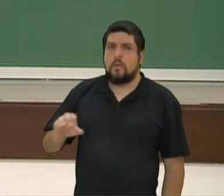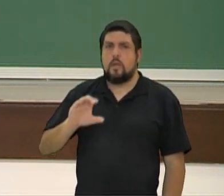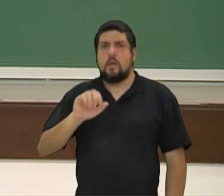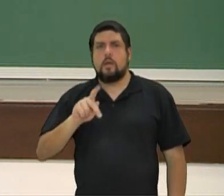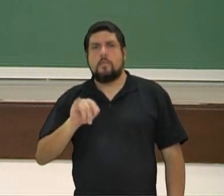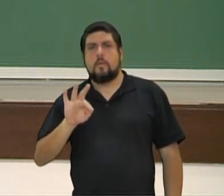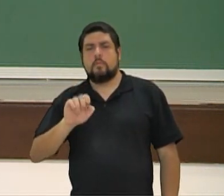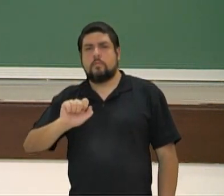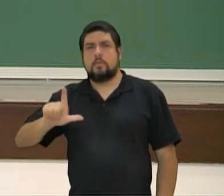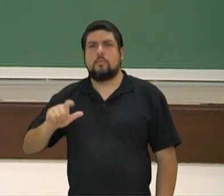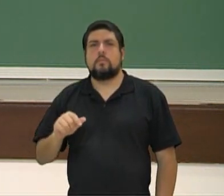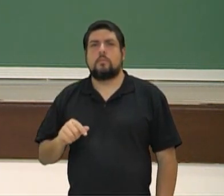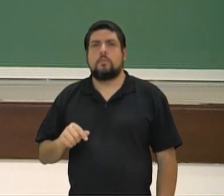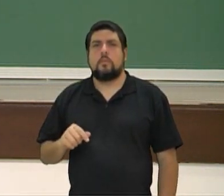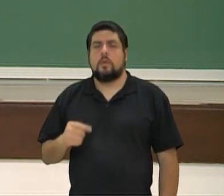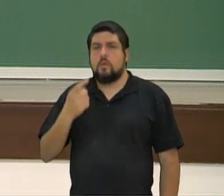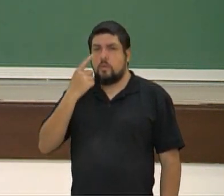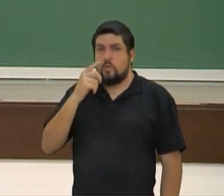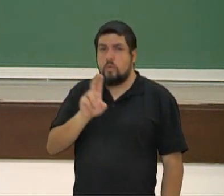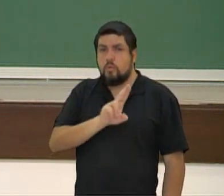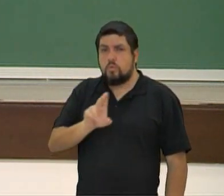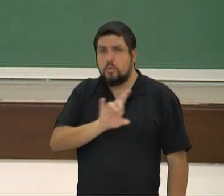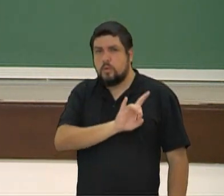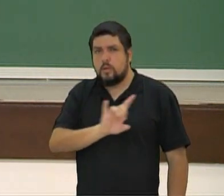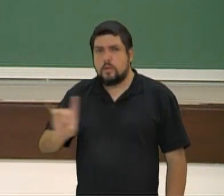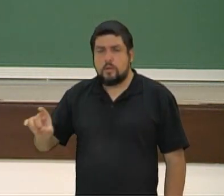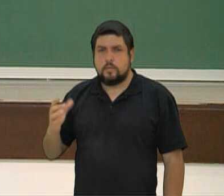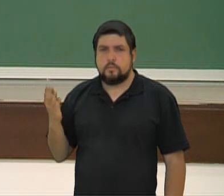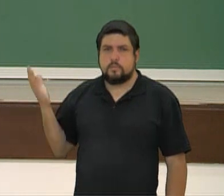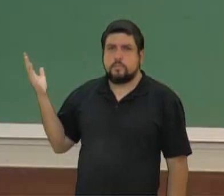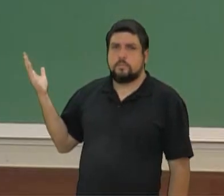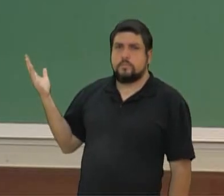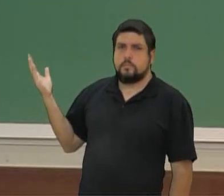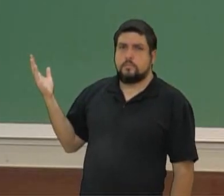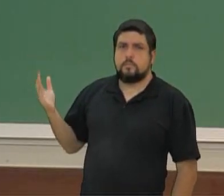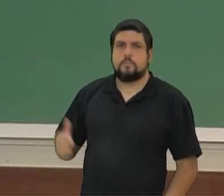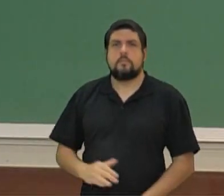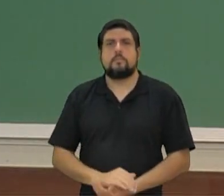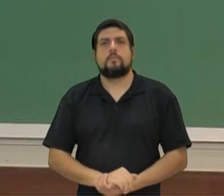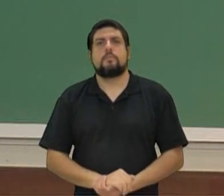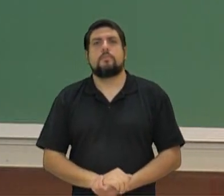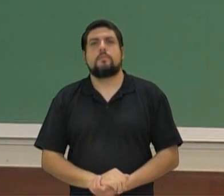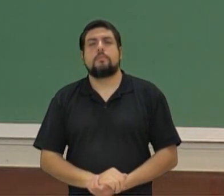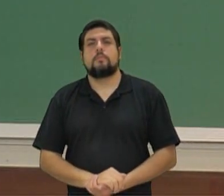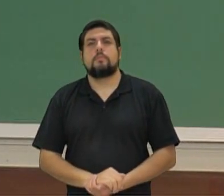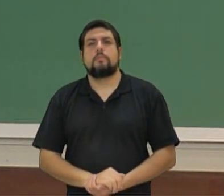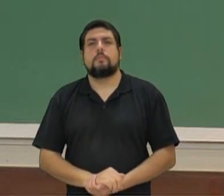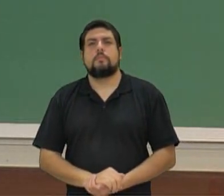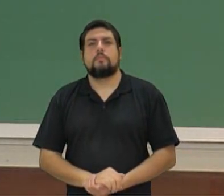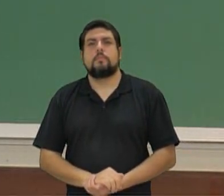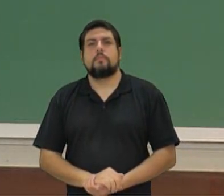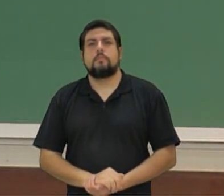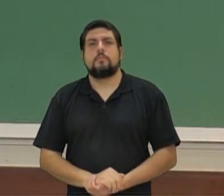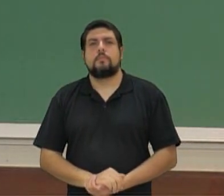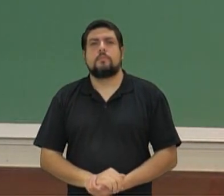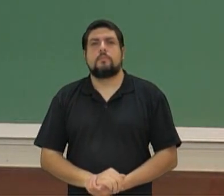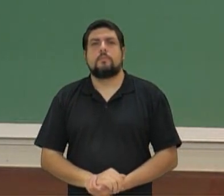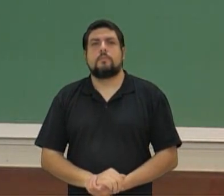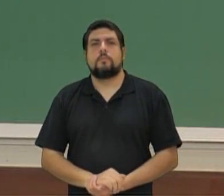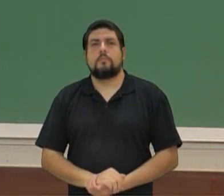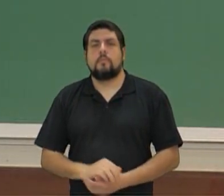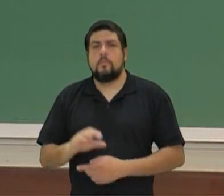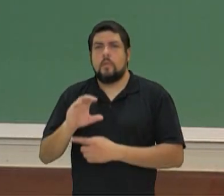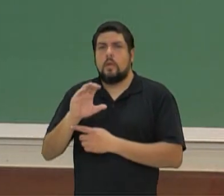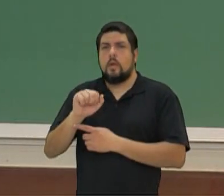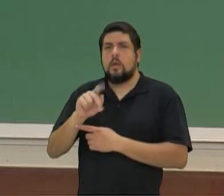modelo dórico, jônico e coríntia relacionado aos povos dórico, jônico e coríntia é a cidade da Grécia. O